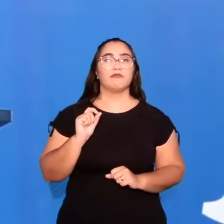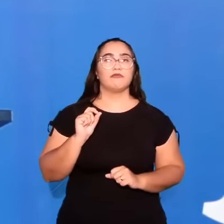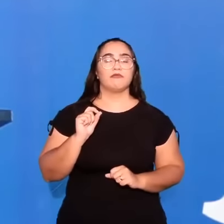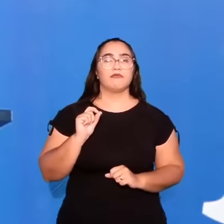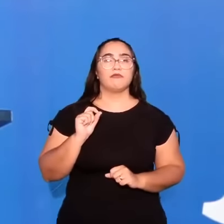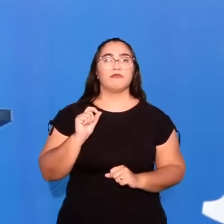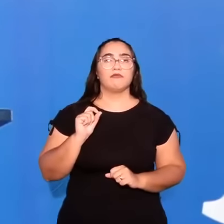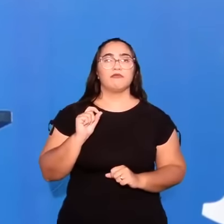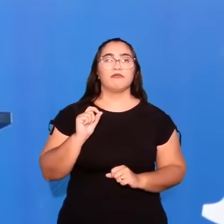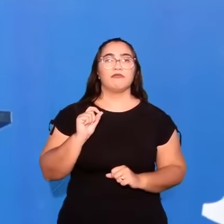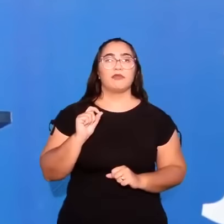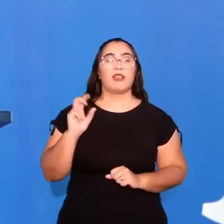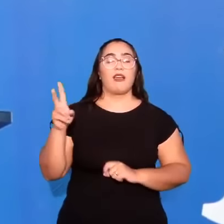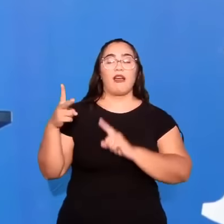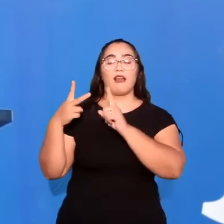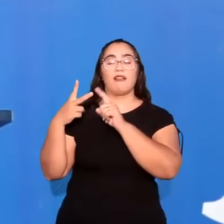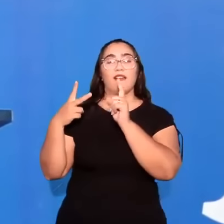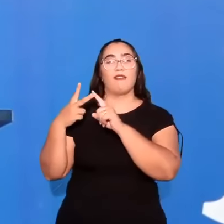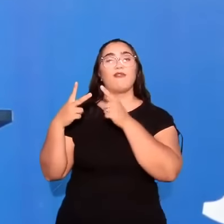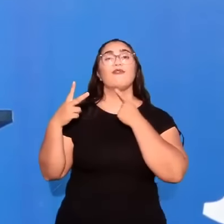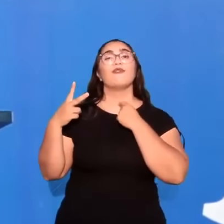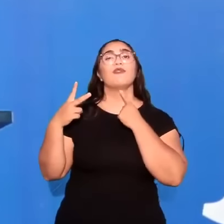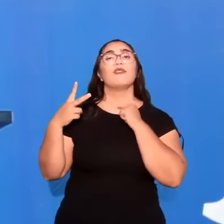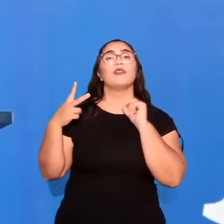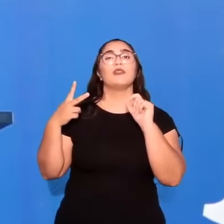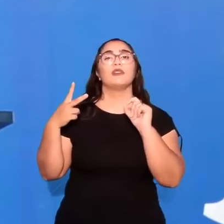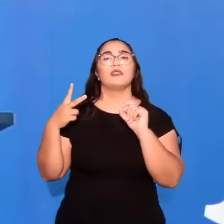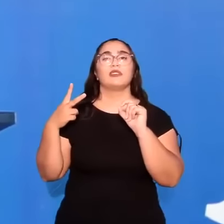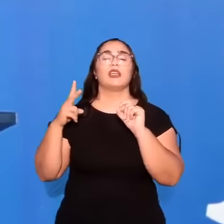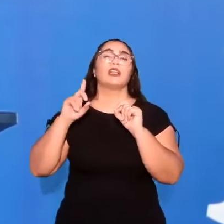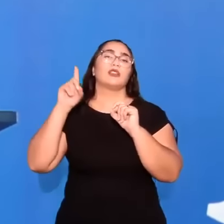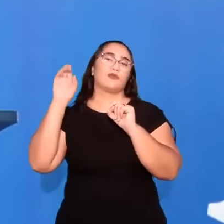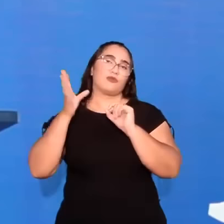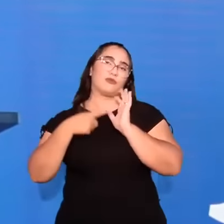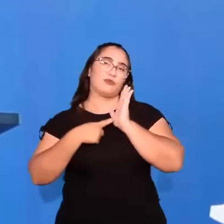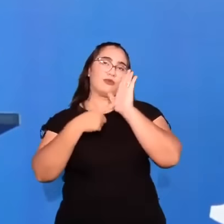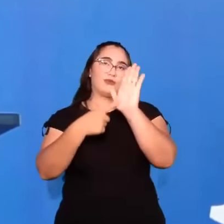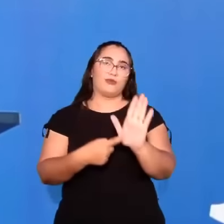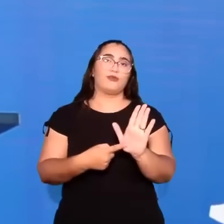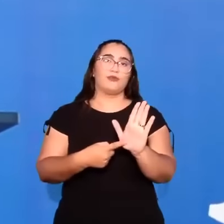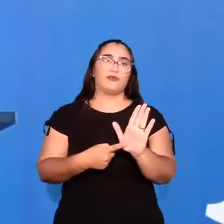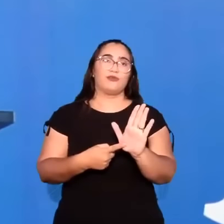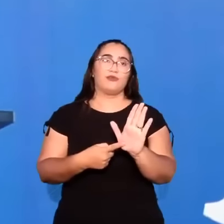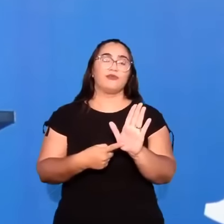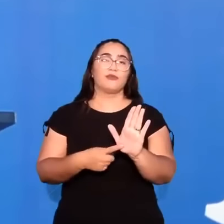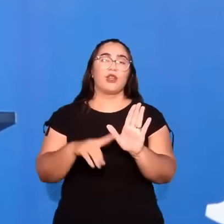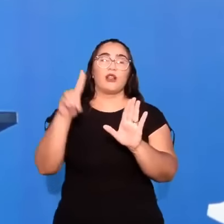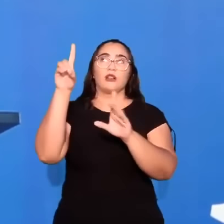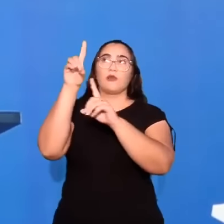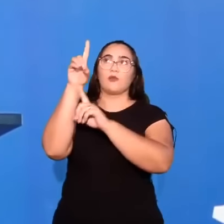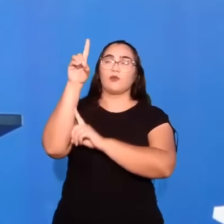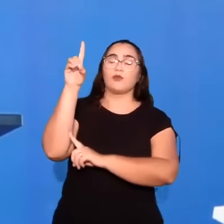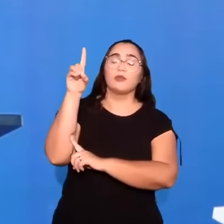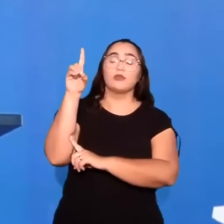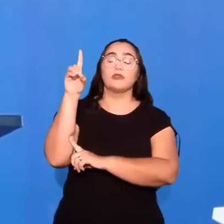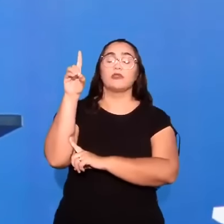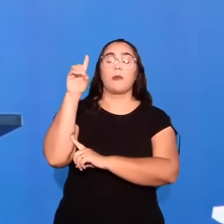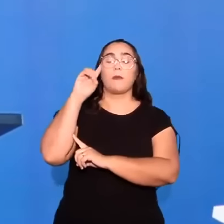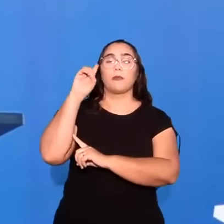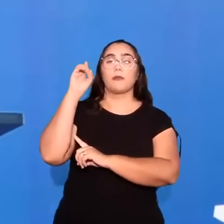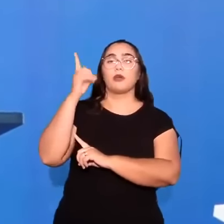A outra vontade. É a vontade revelada. Ou desejo normativo.